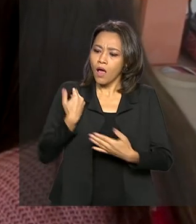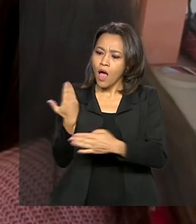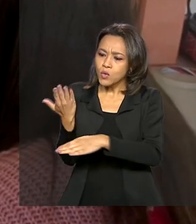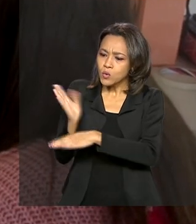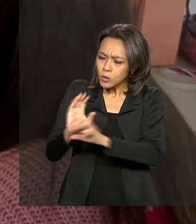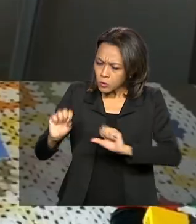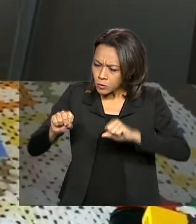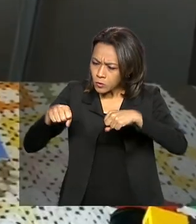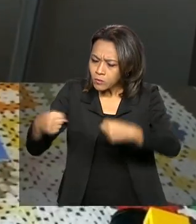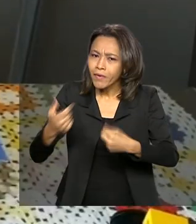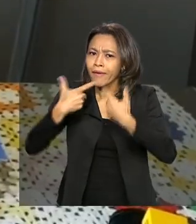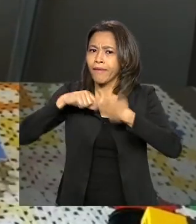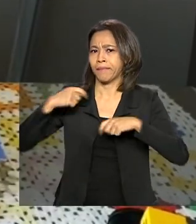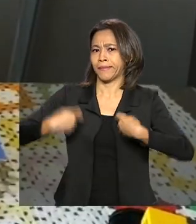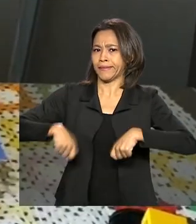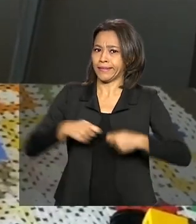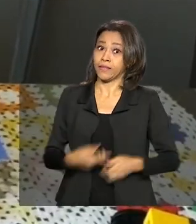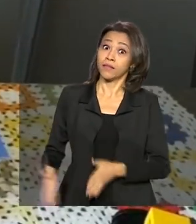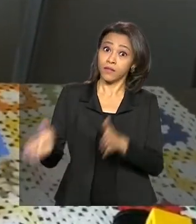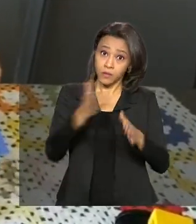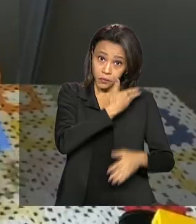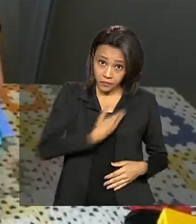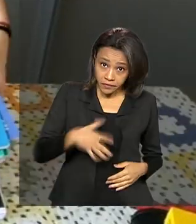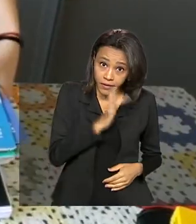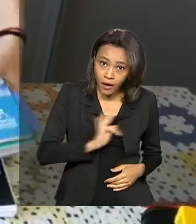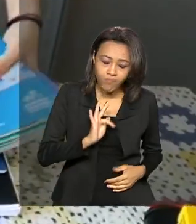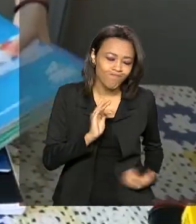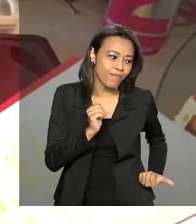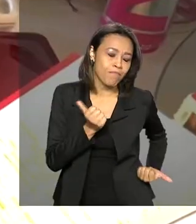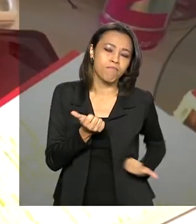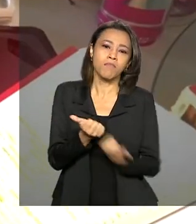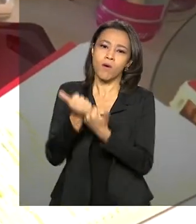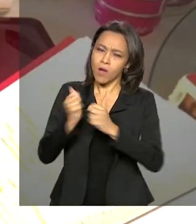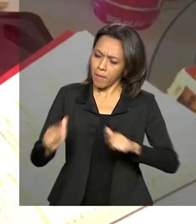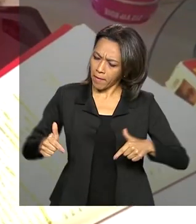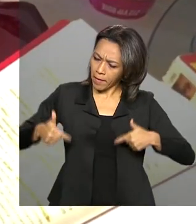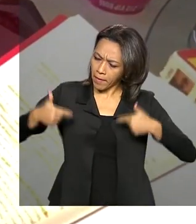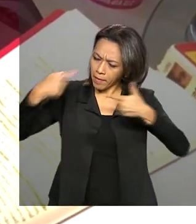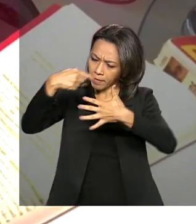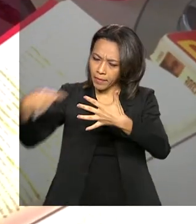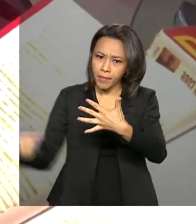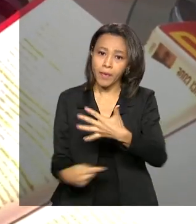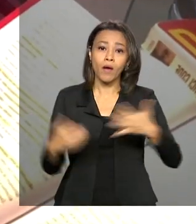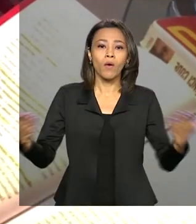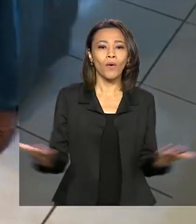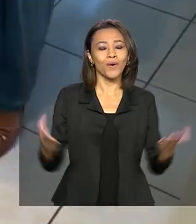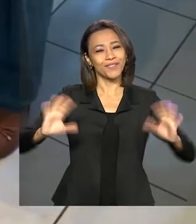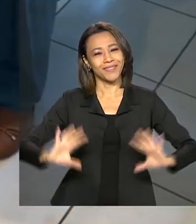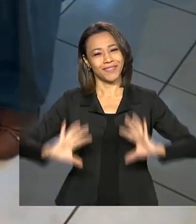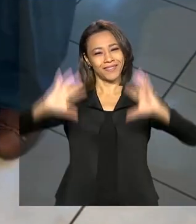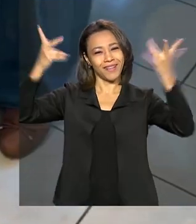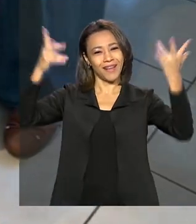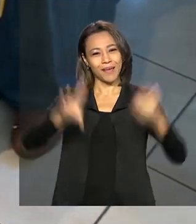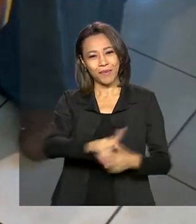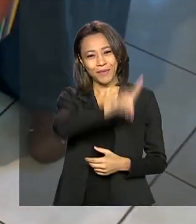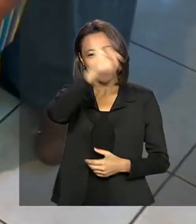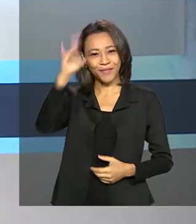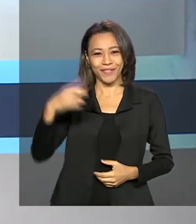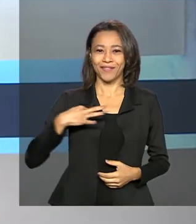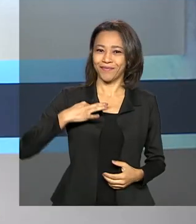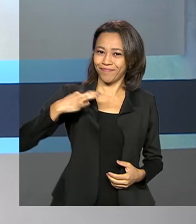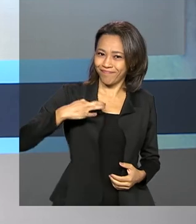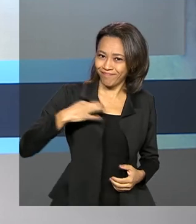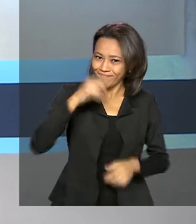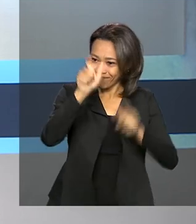precisa. E o governo federal apoia e incentiva as ações. Uma cerimônia hoje celebra o dia do voluntariado.